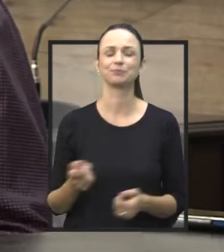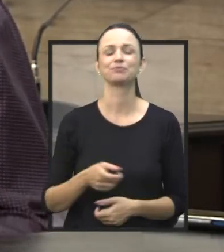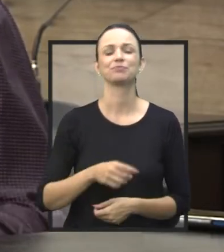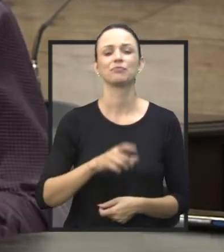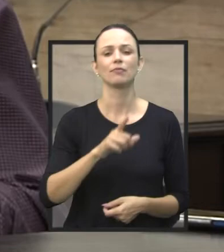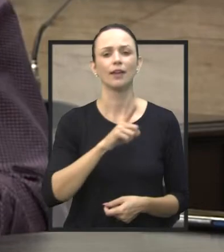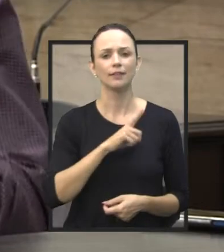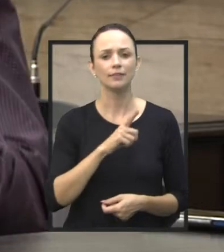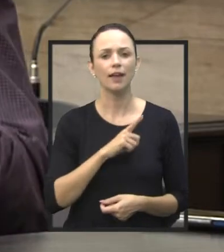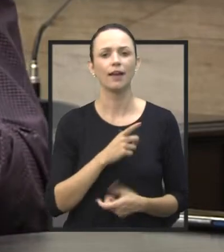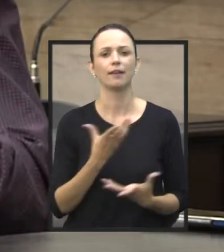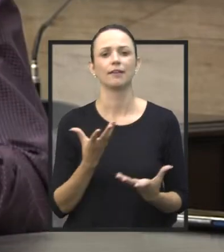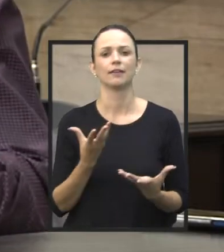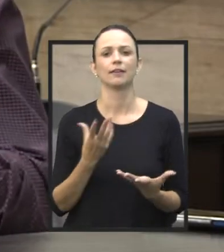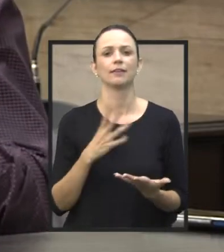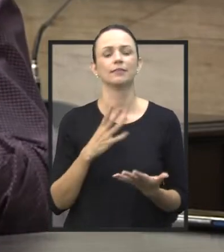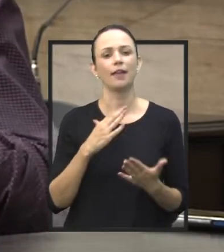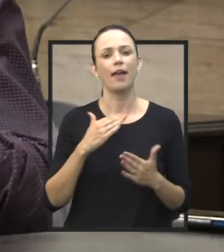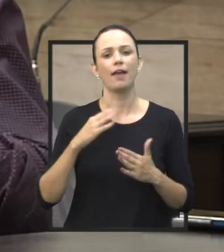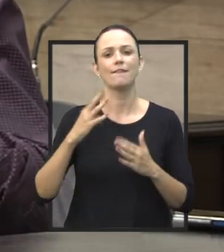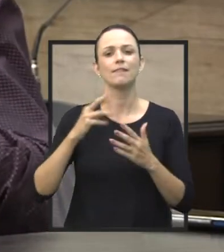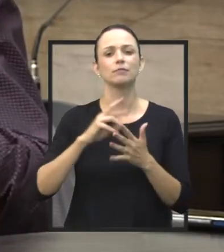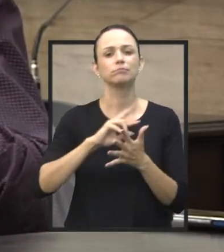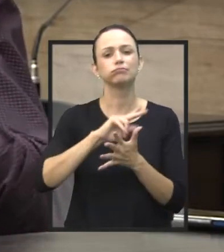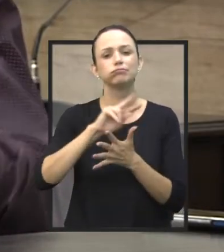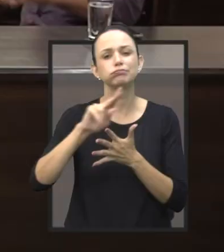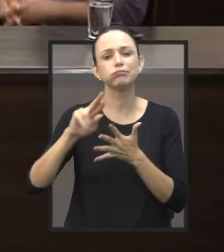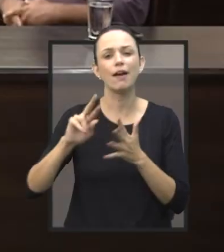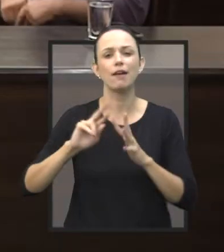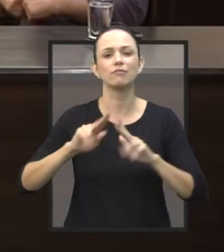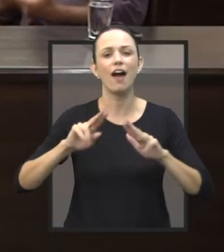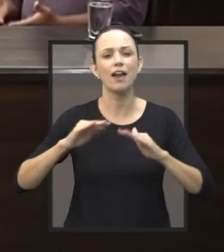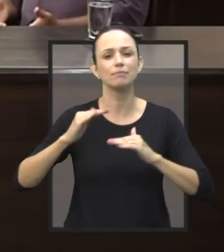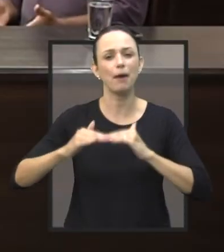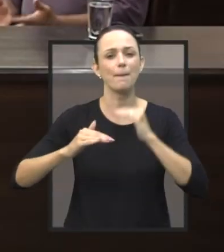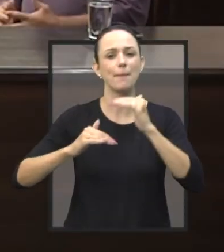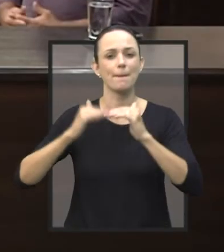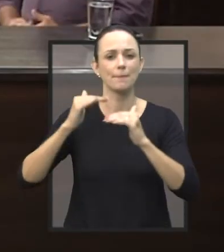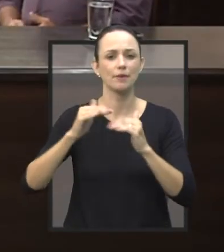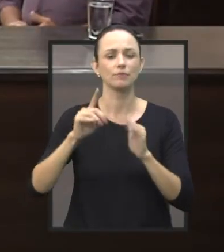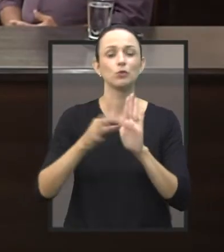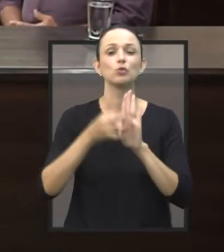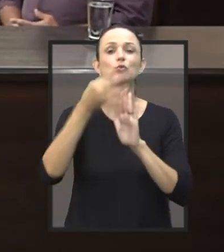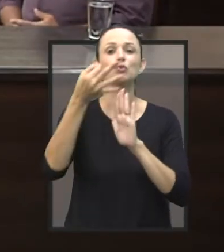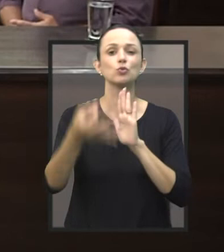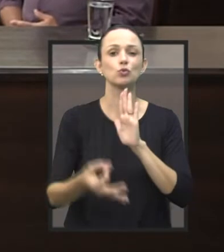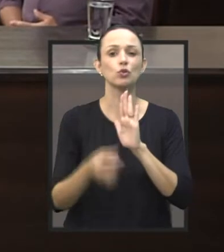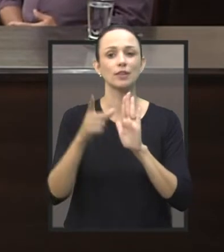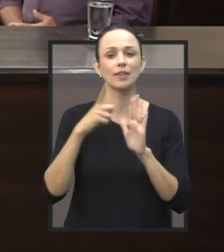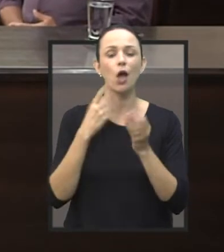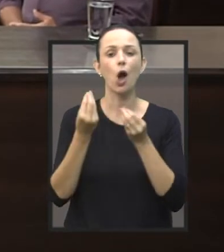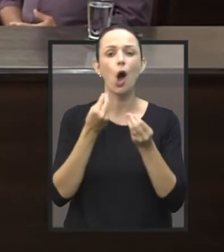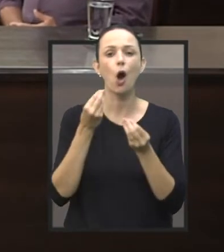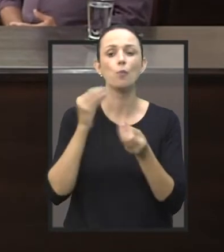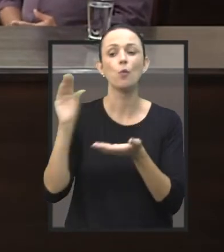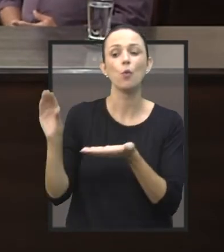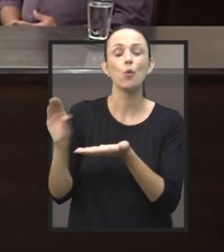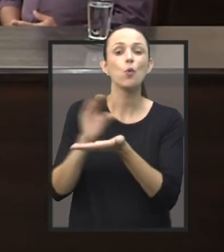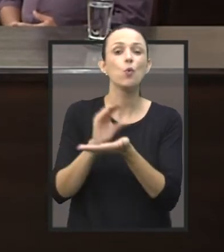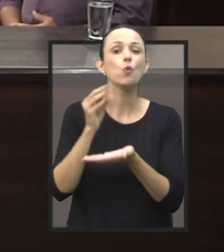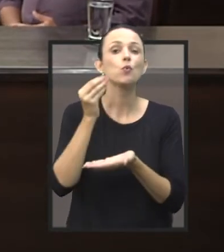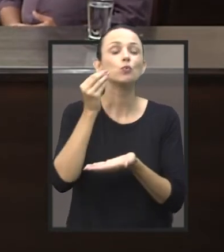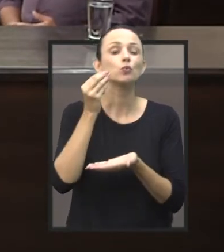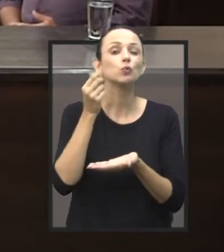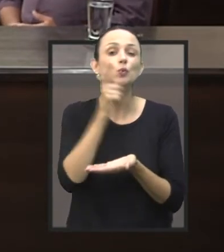várias etapas que precisam ser... O senhor tem até uma sugestão de como conseguir recursos, o município conseguir